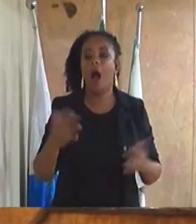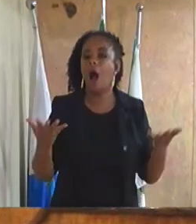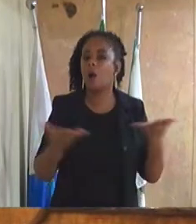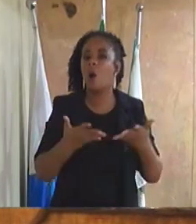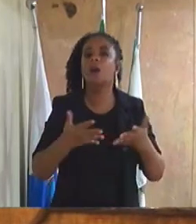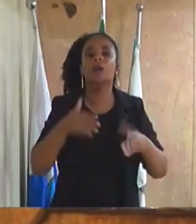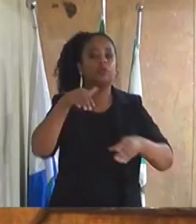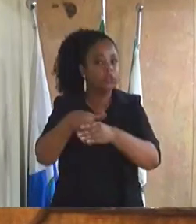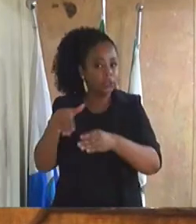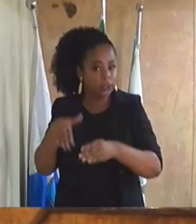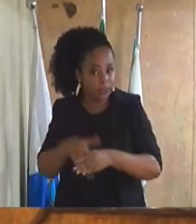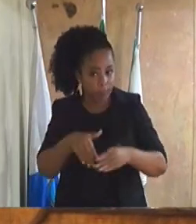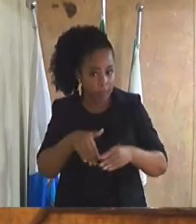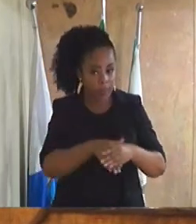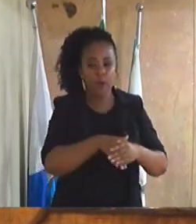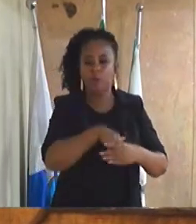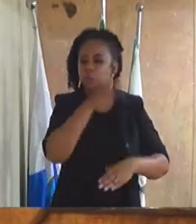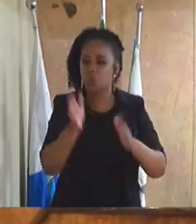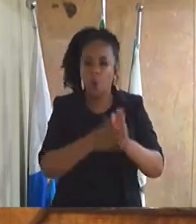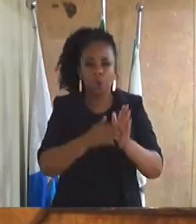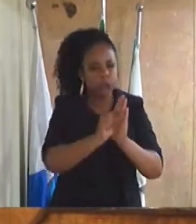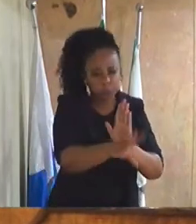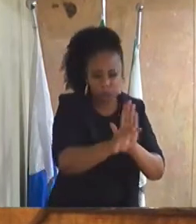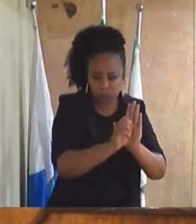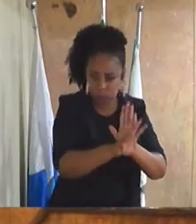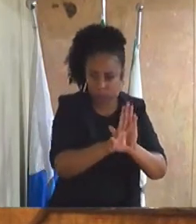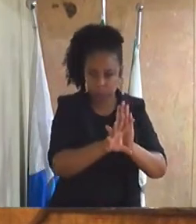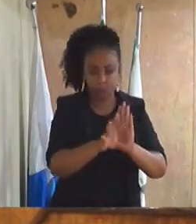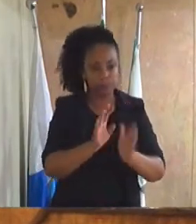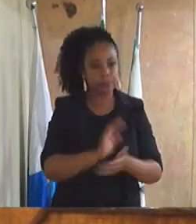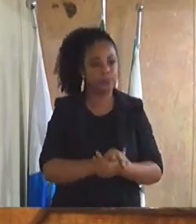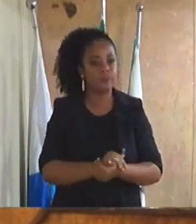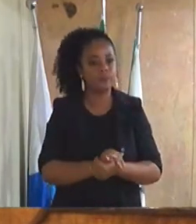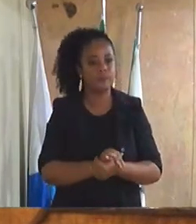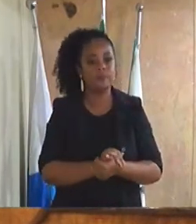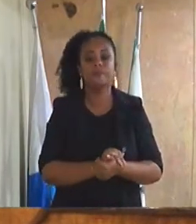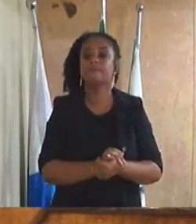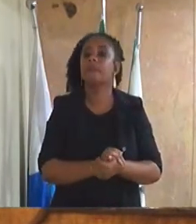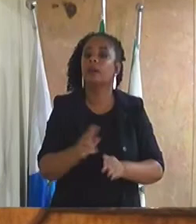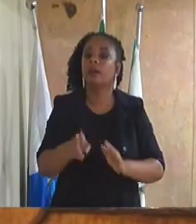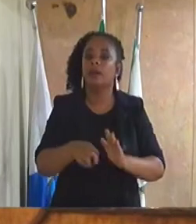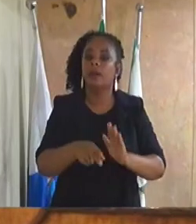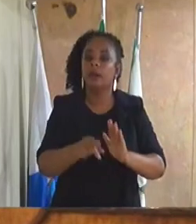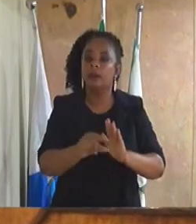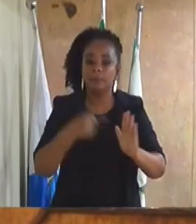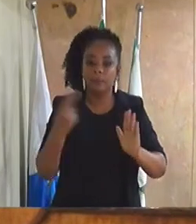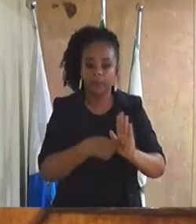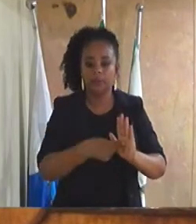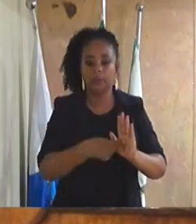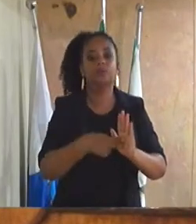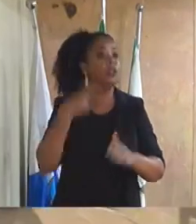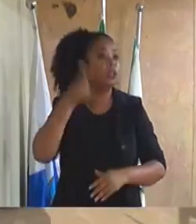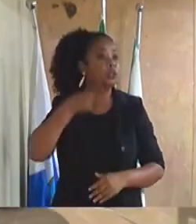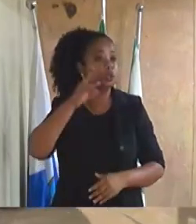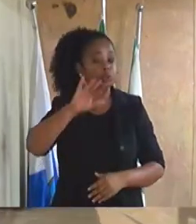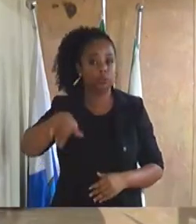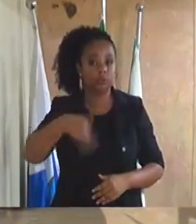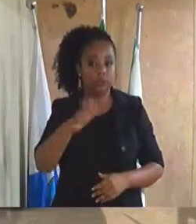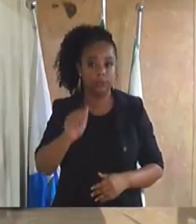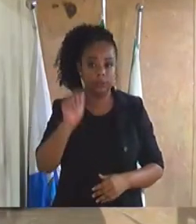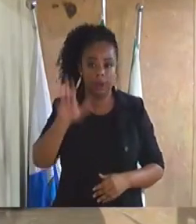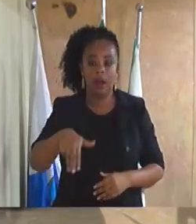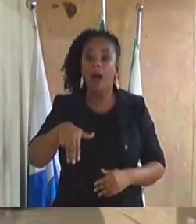votação todas as indicações todas as emendas da vereadora juliana vereadores que aprovam